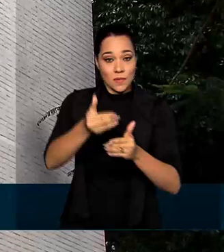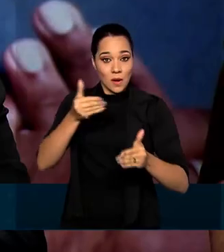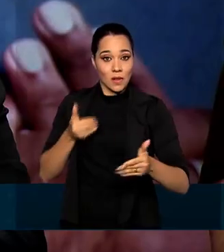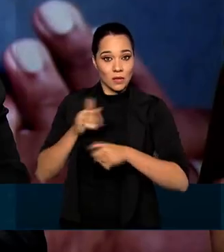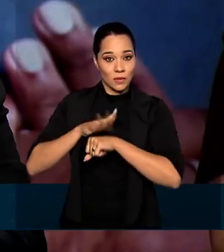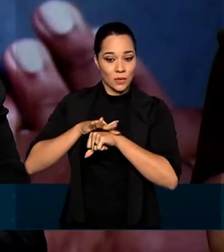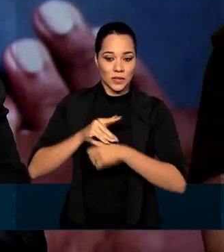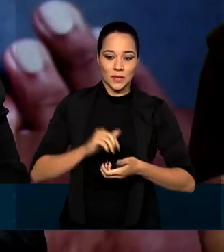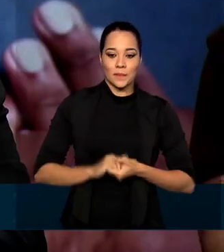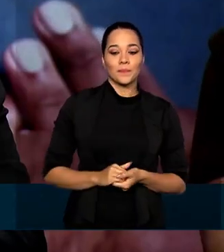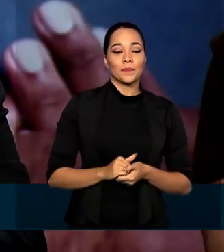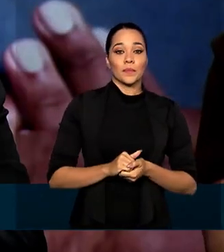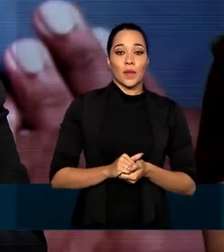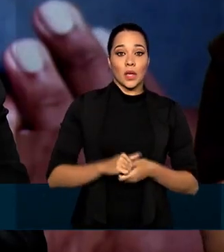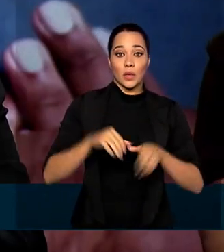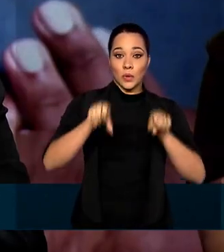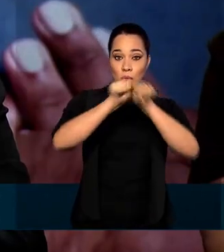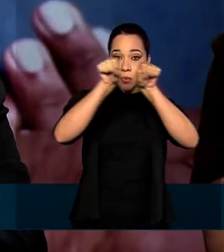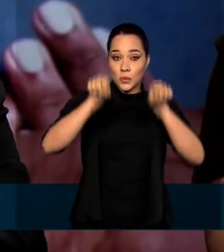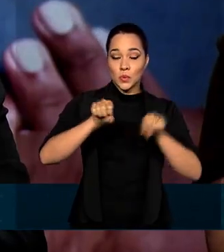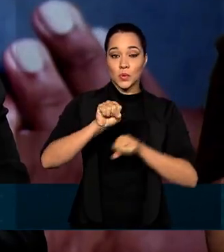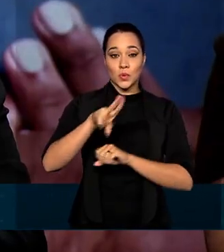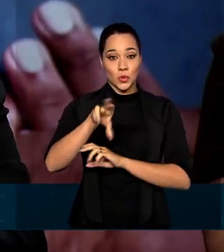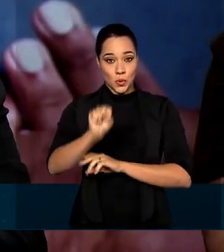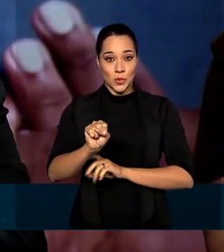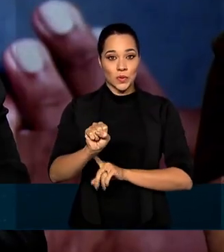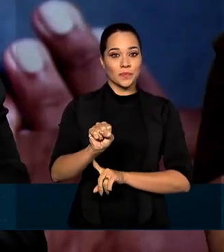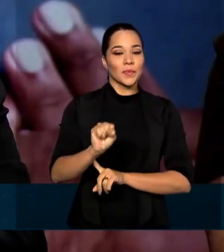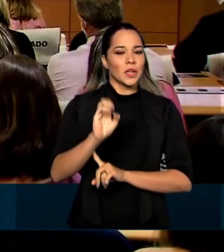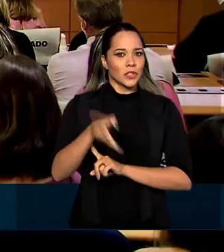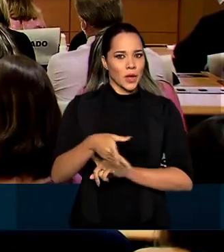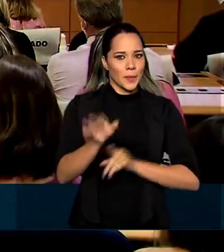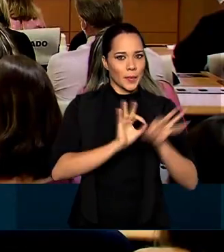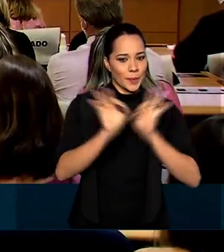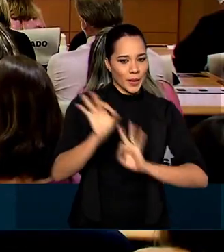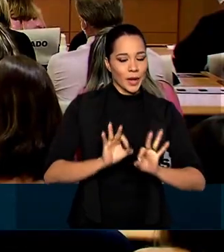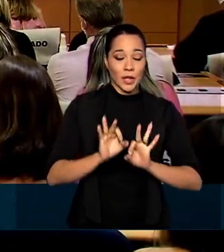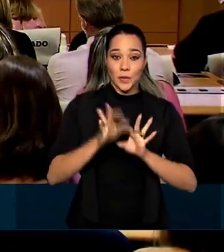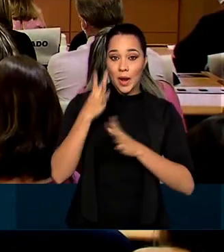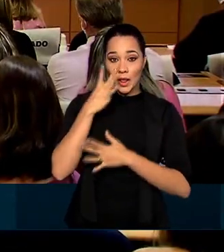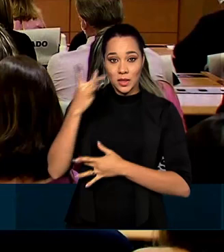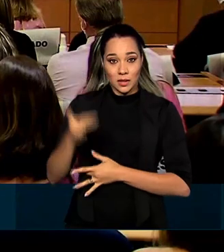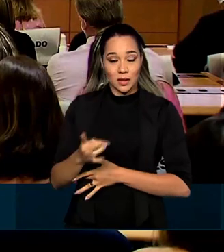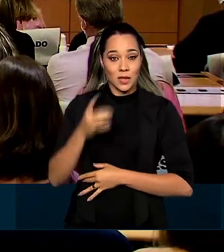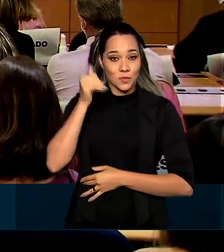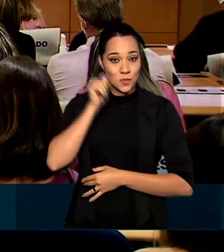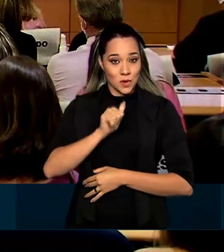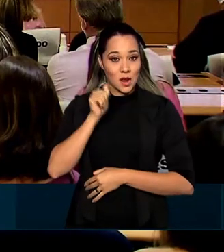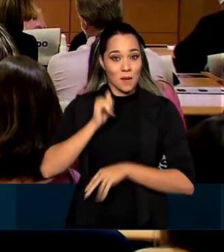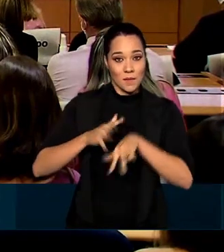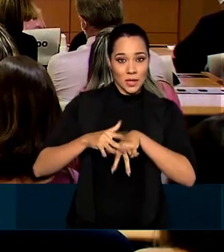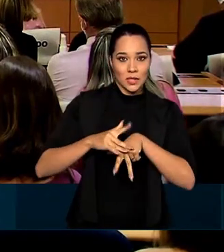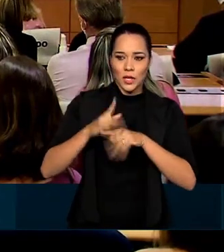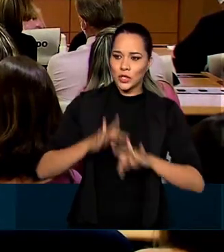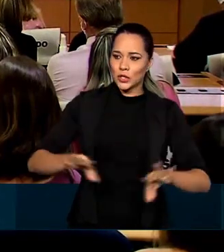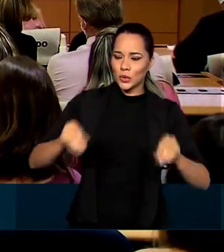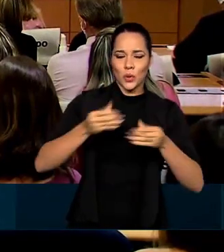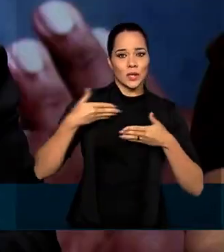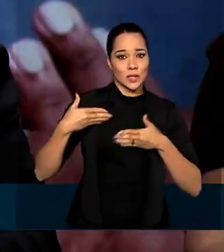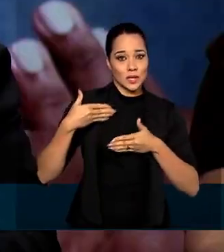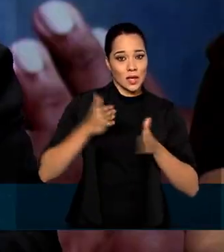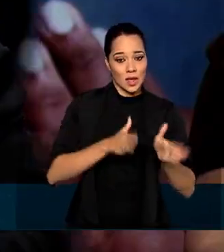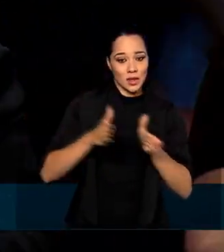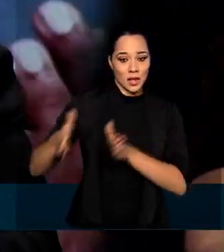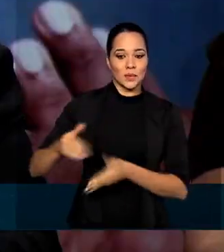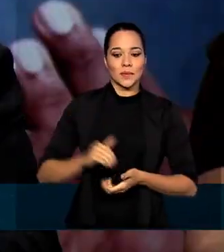doença. E o Sistema Único de Saúde está preparado para atender as pacientes em todas as etapas.